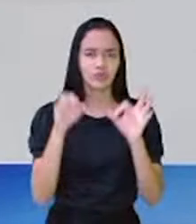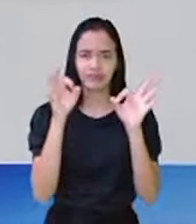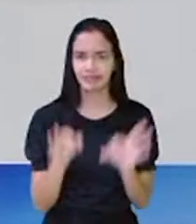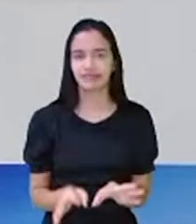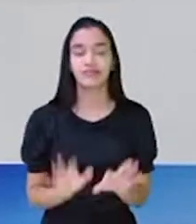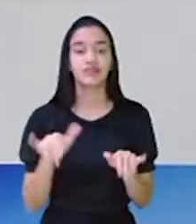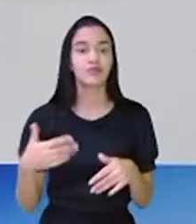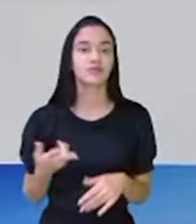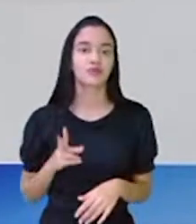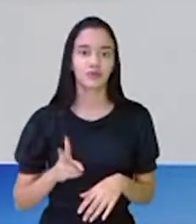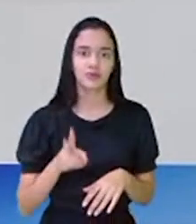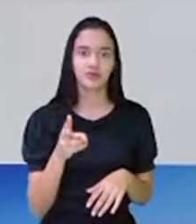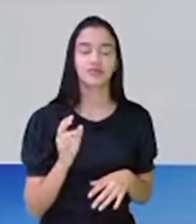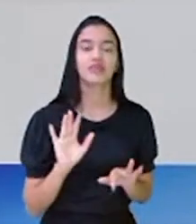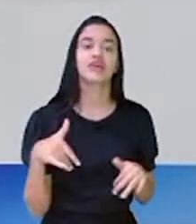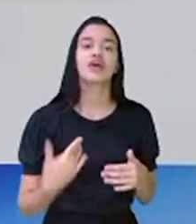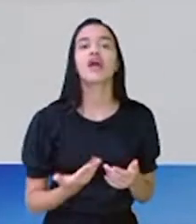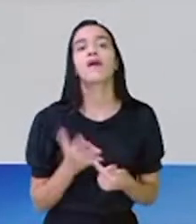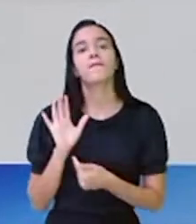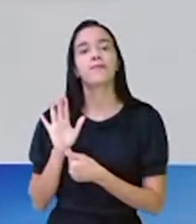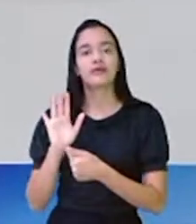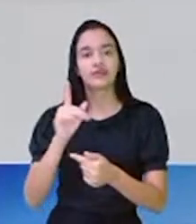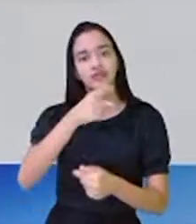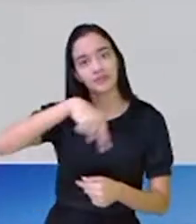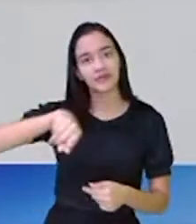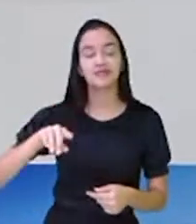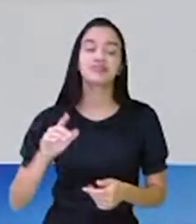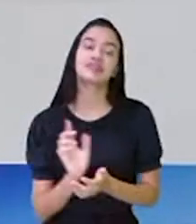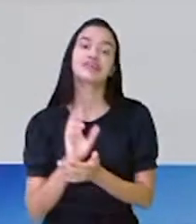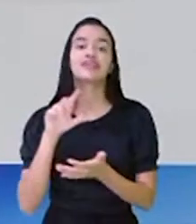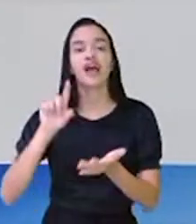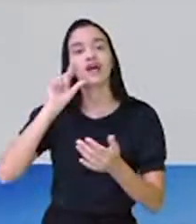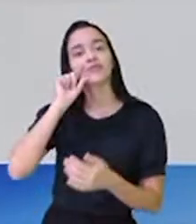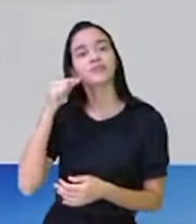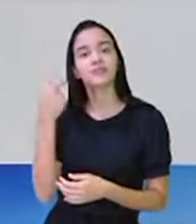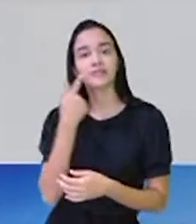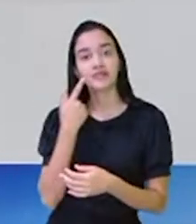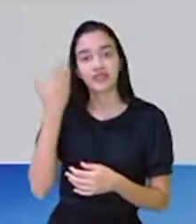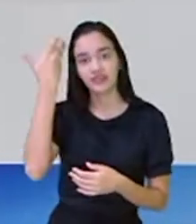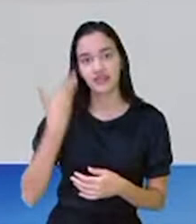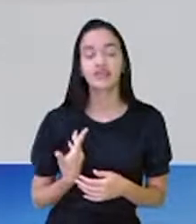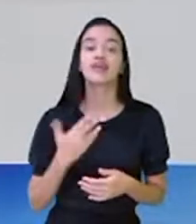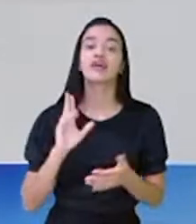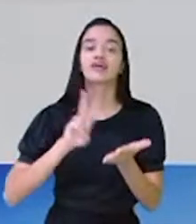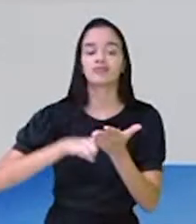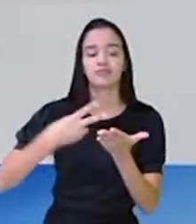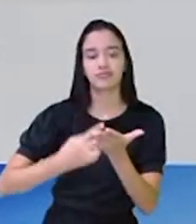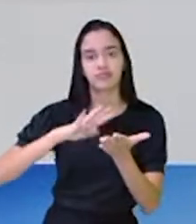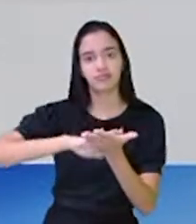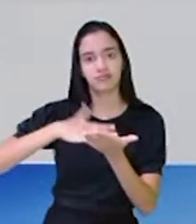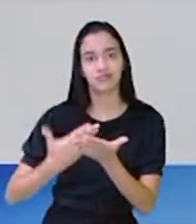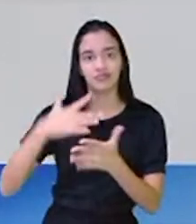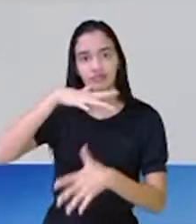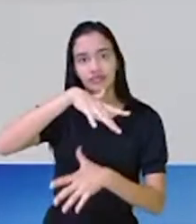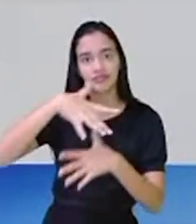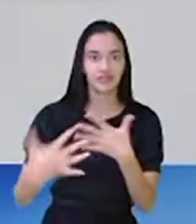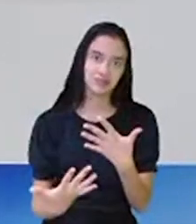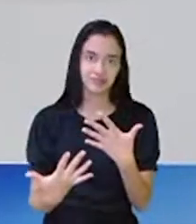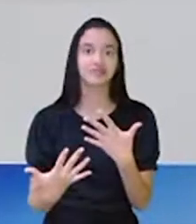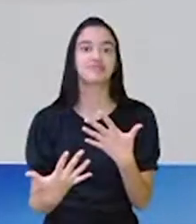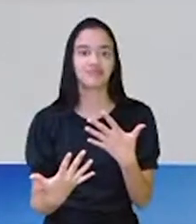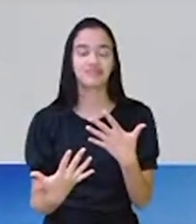Vamos continuar aqui apresentando para vocês a Midian, que ela está hoje conosco também fazendo a